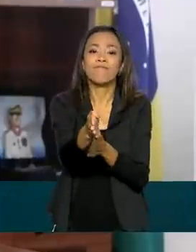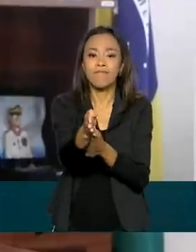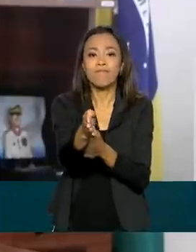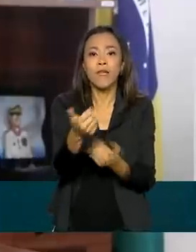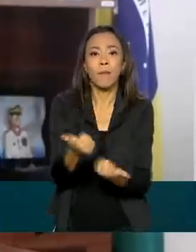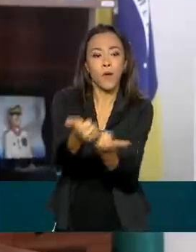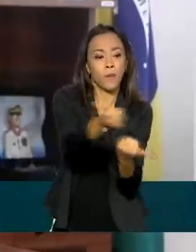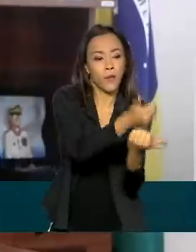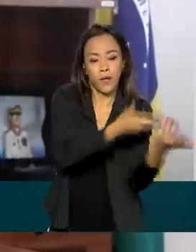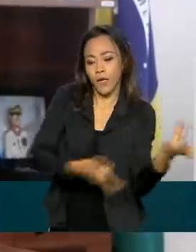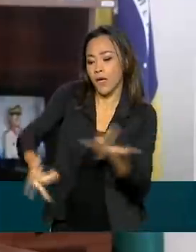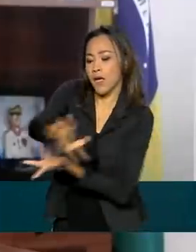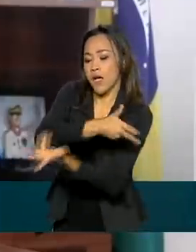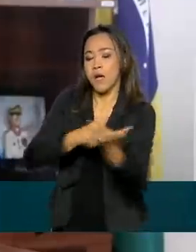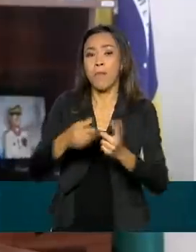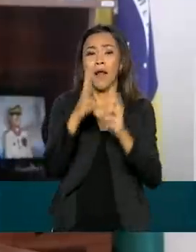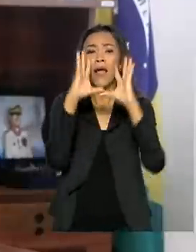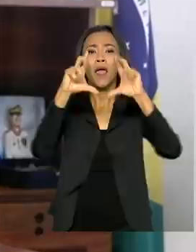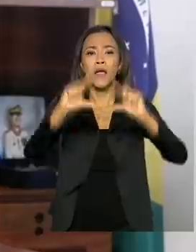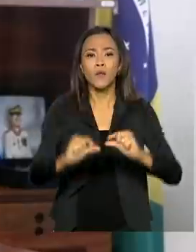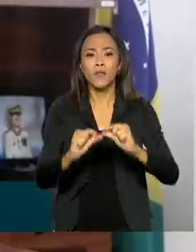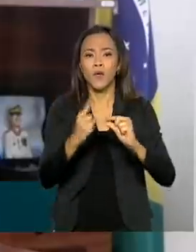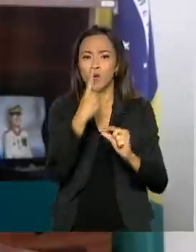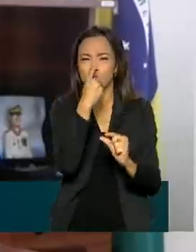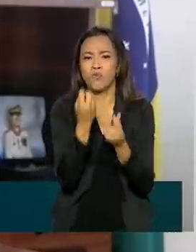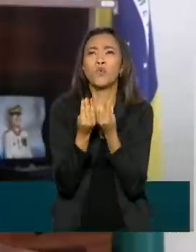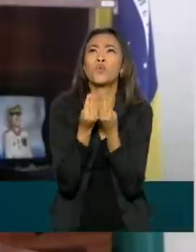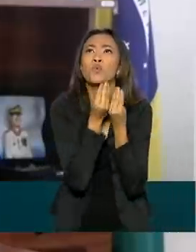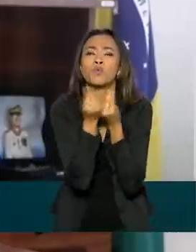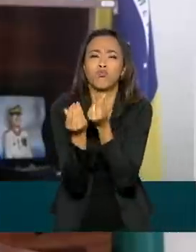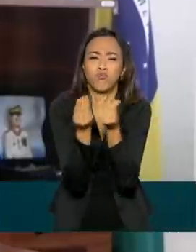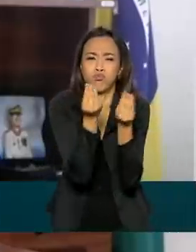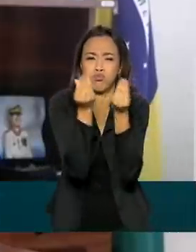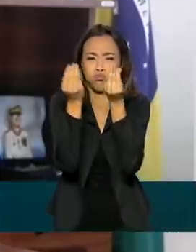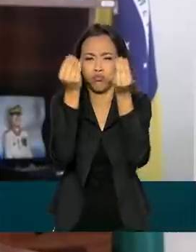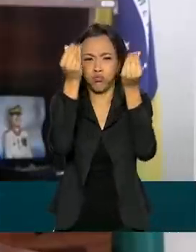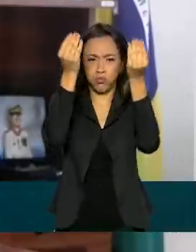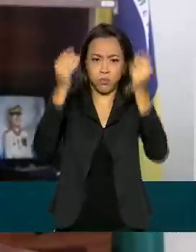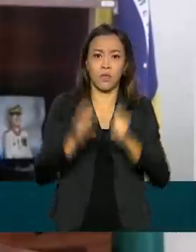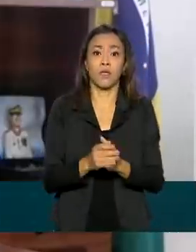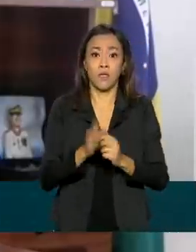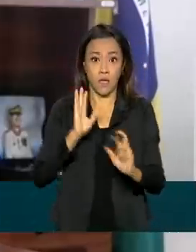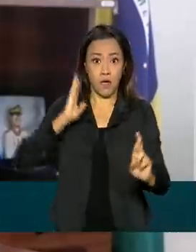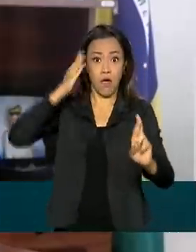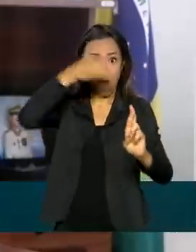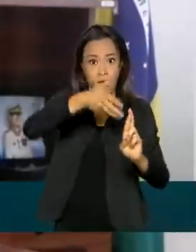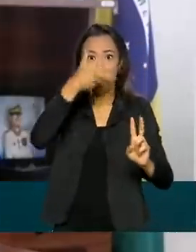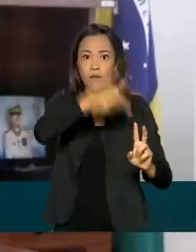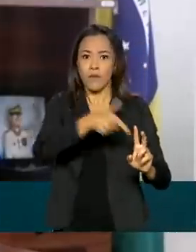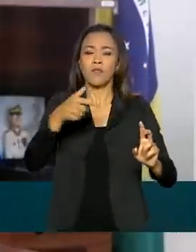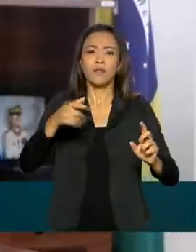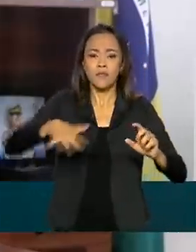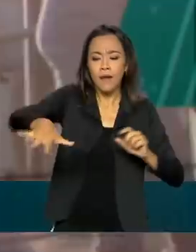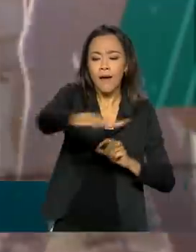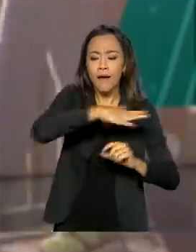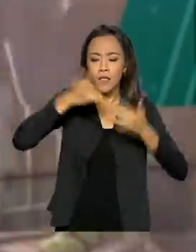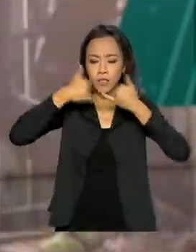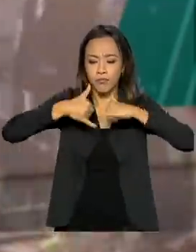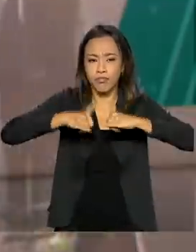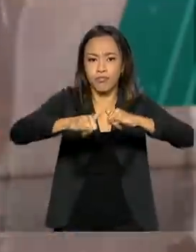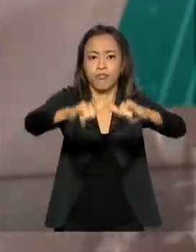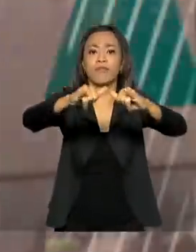para a redução de emissões, reforçando a sua liderança na transição energética mundial.